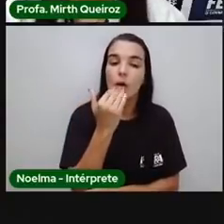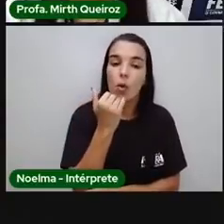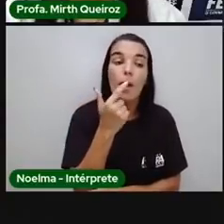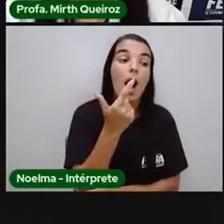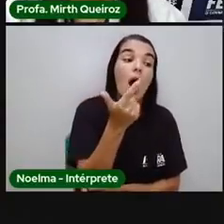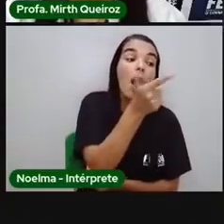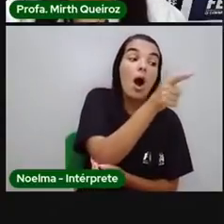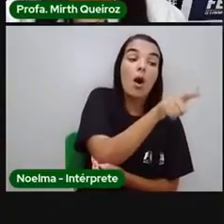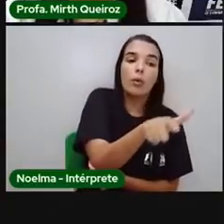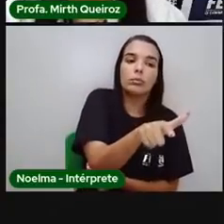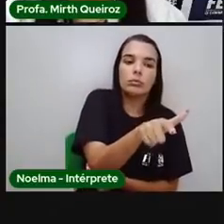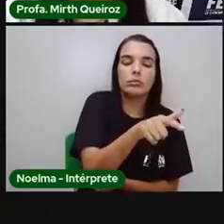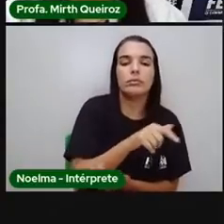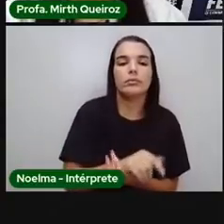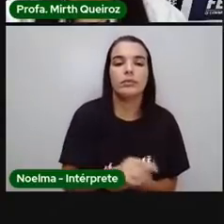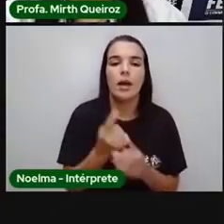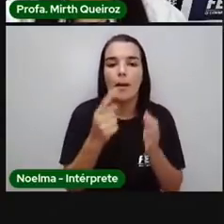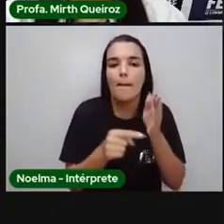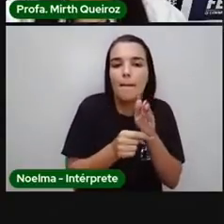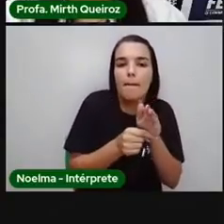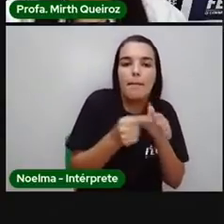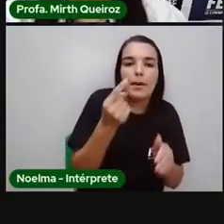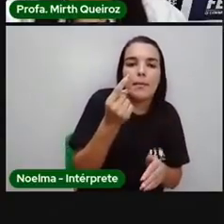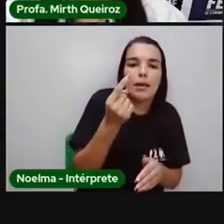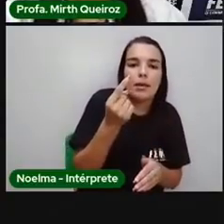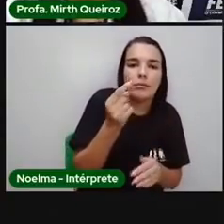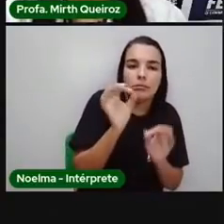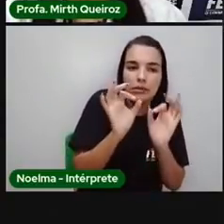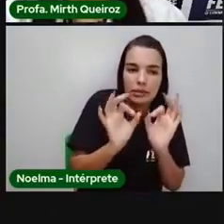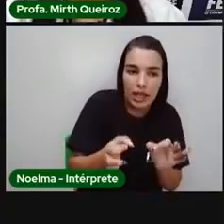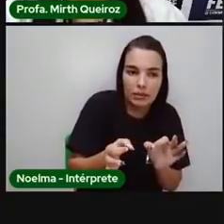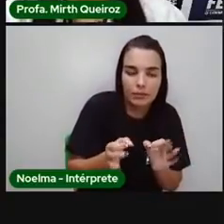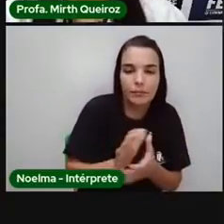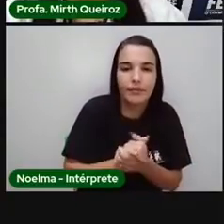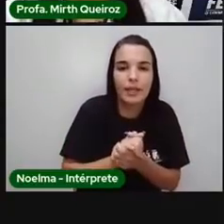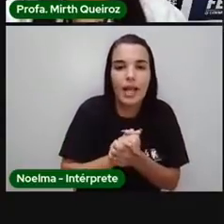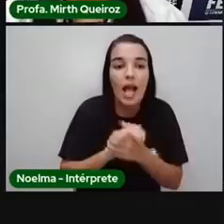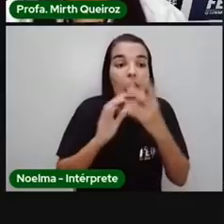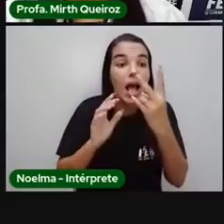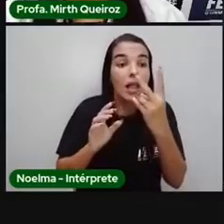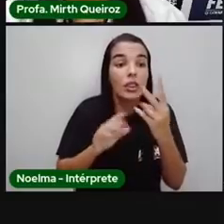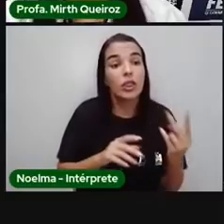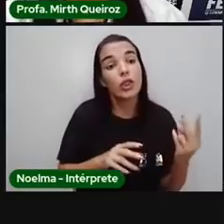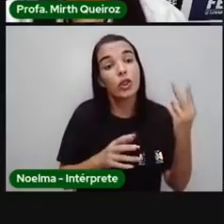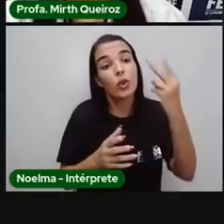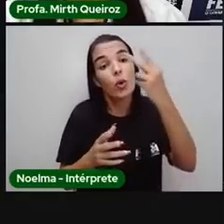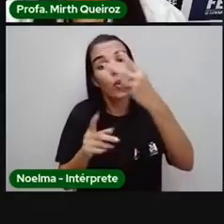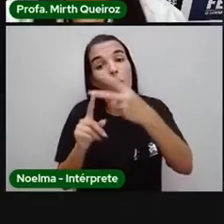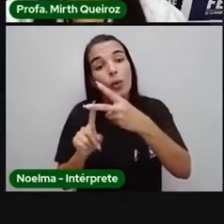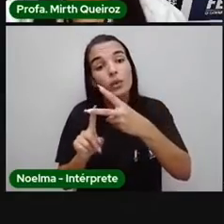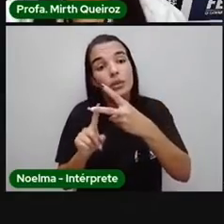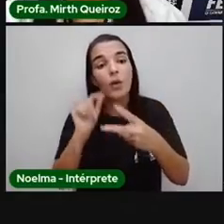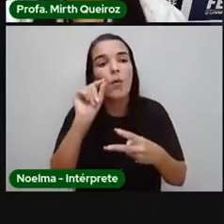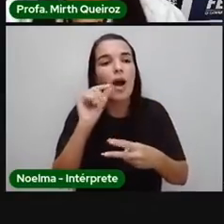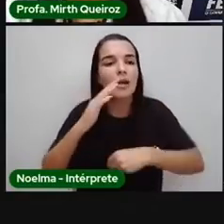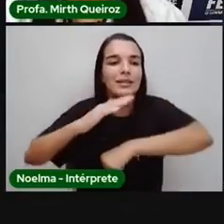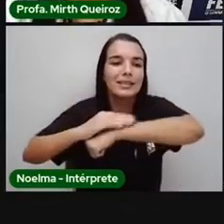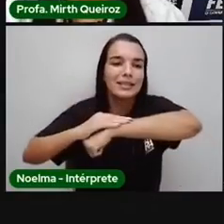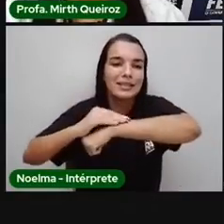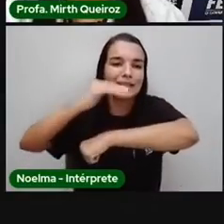ele come planta. Ele é o primeiro a consumir dentro da cadeia. Aí, a gente tem capim aqui. E olha que sapim legal.